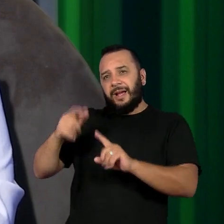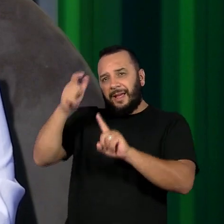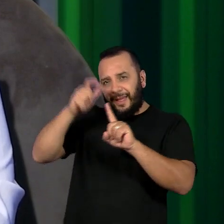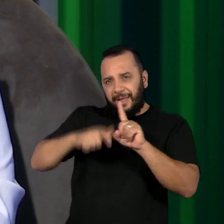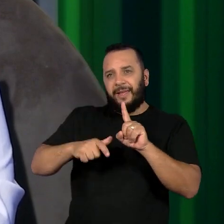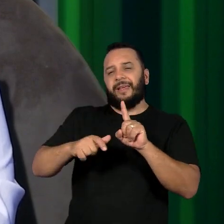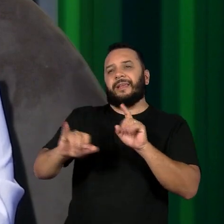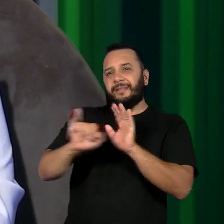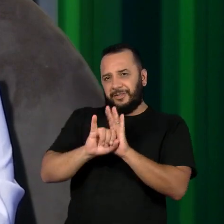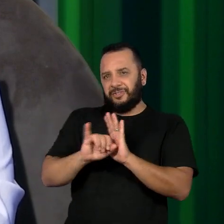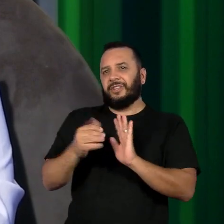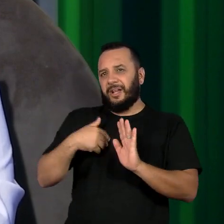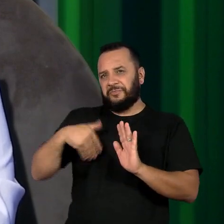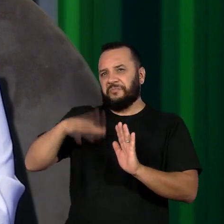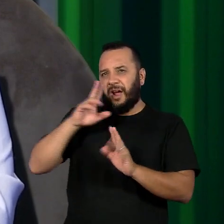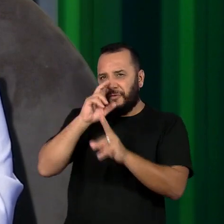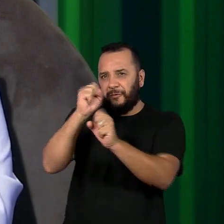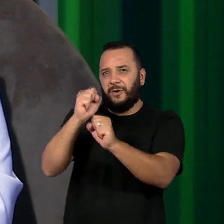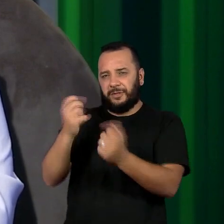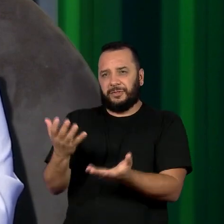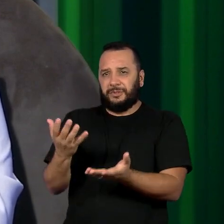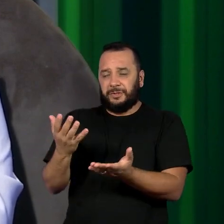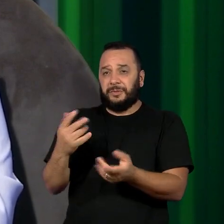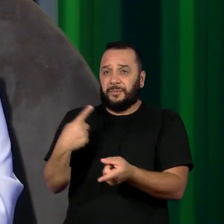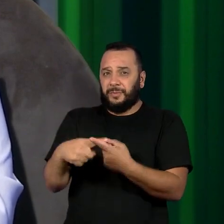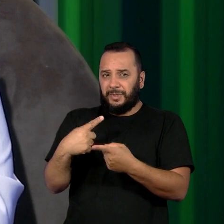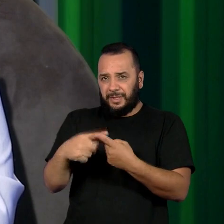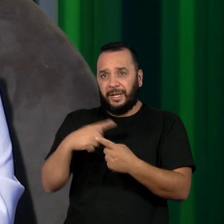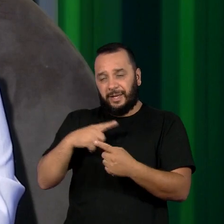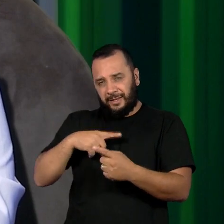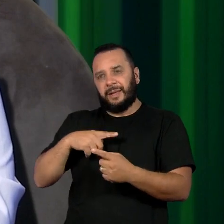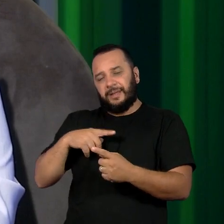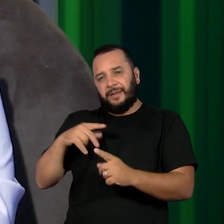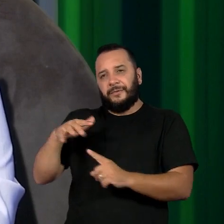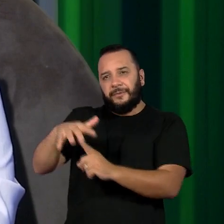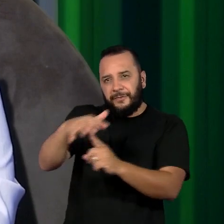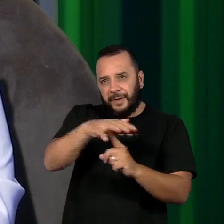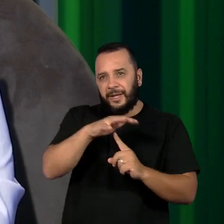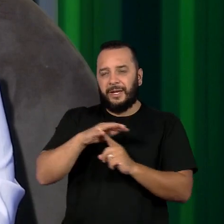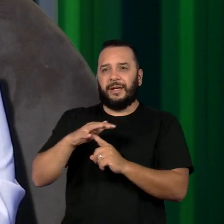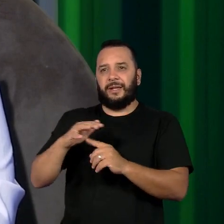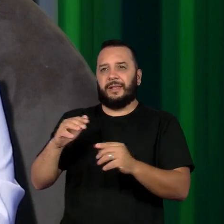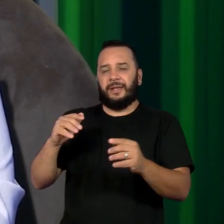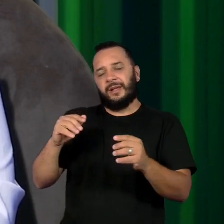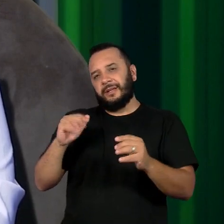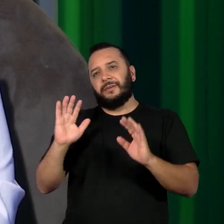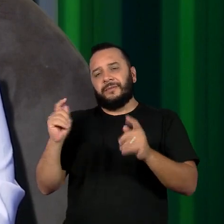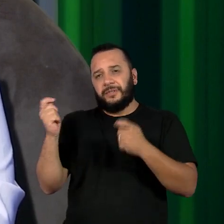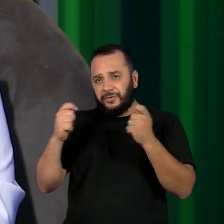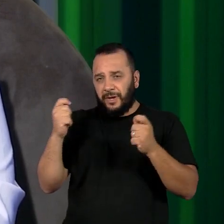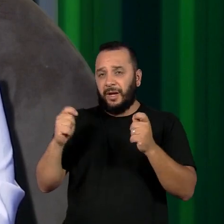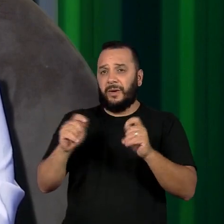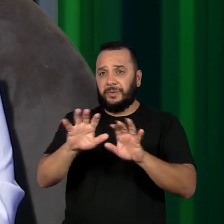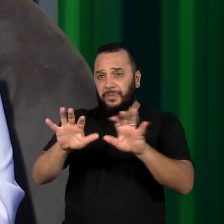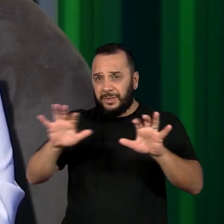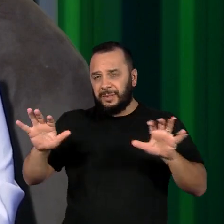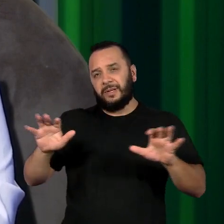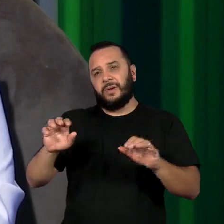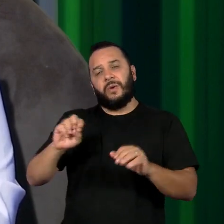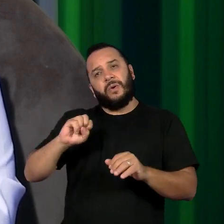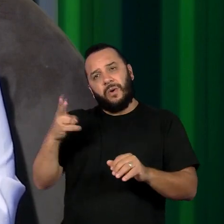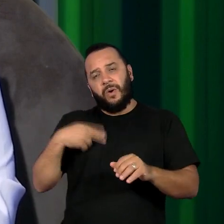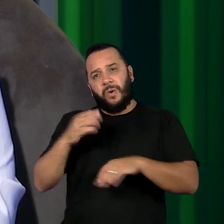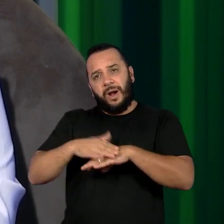diante de movimentos assim. Então, trazer a literatura por meio de projetos ou ações dentro da